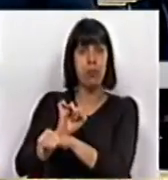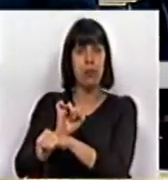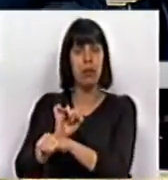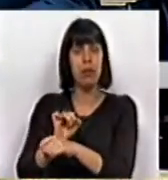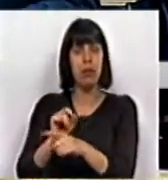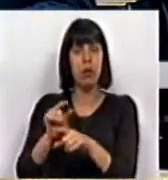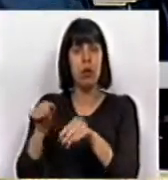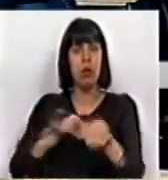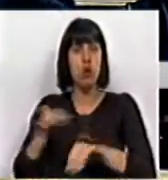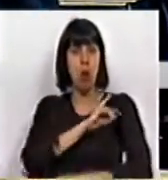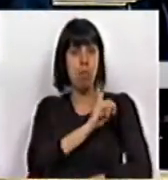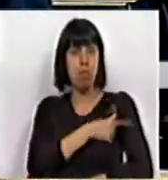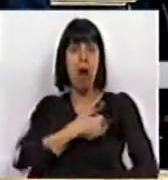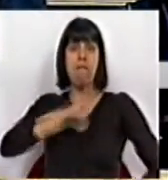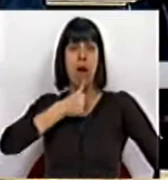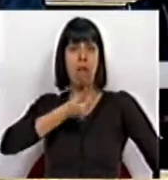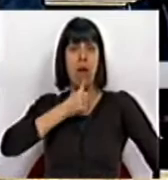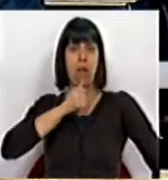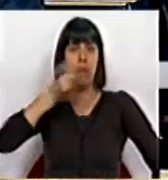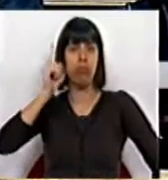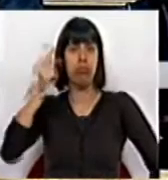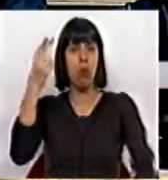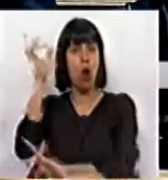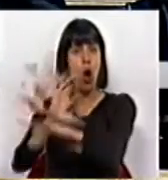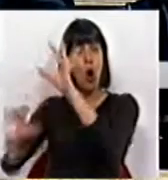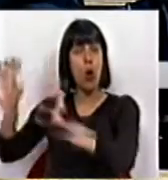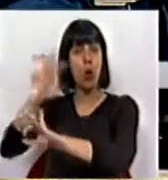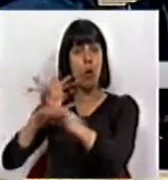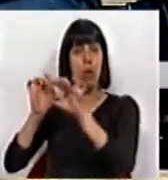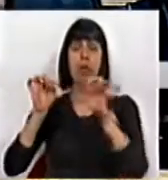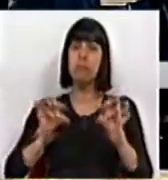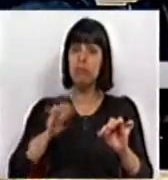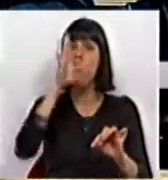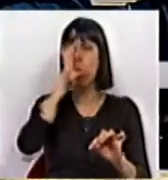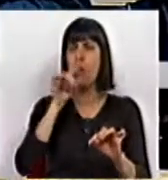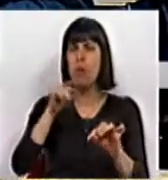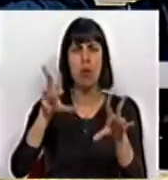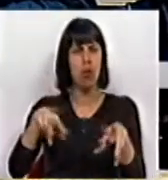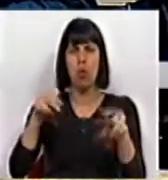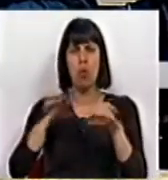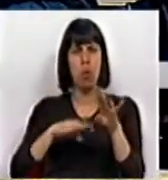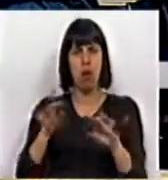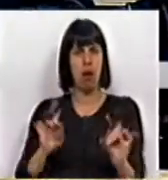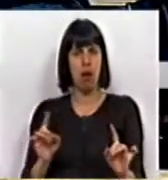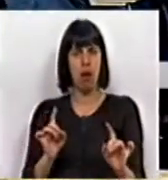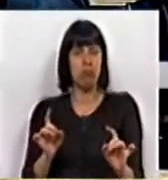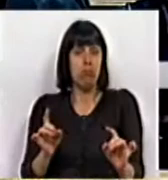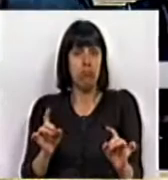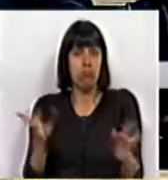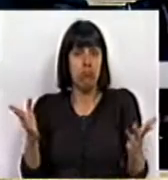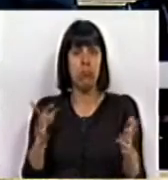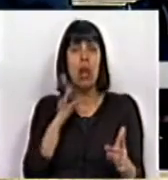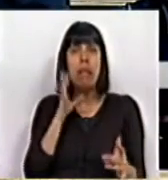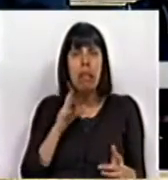e do jugo dos poderosos e dos mandantes da União Europeia. Este Governo nunca o fará, nem